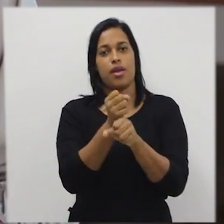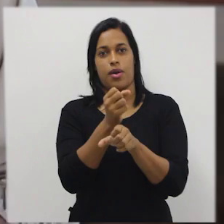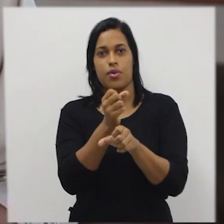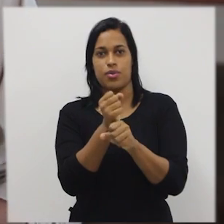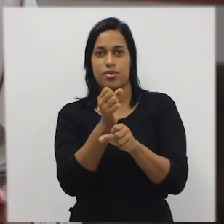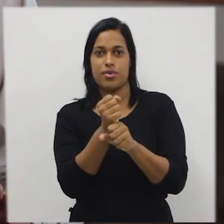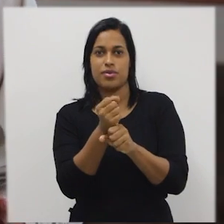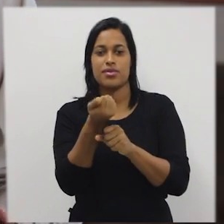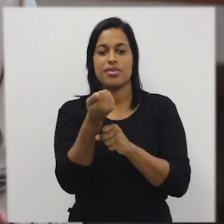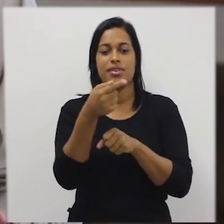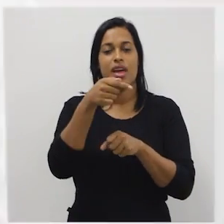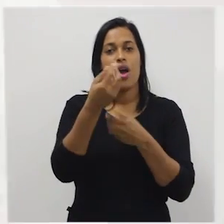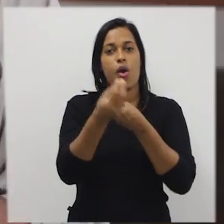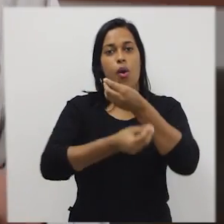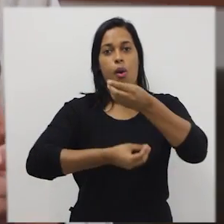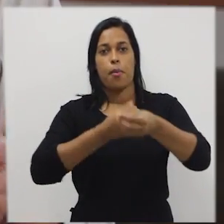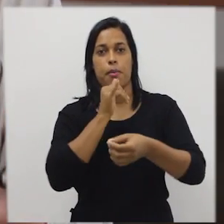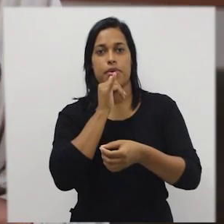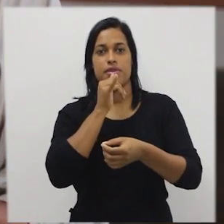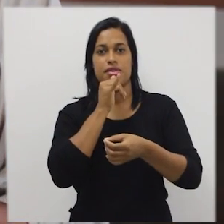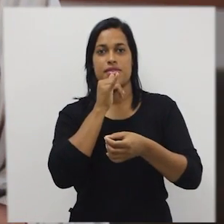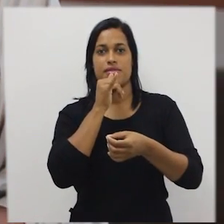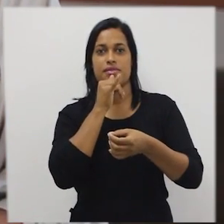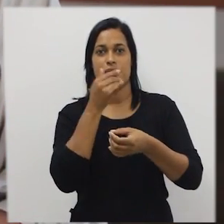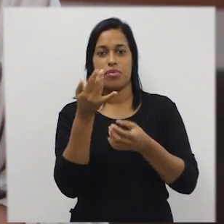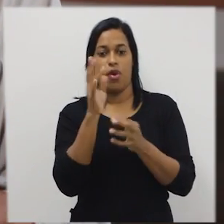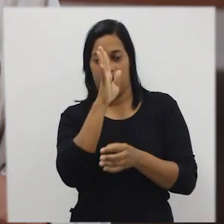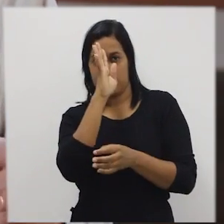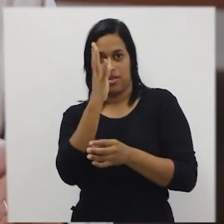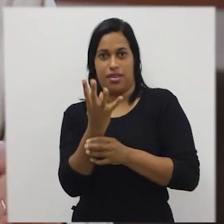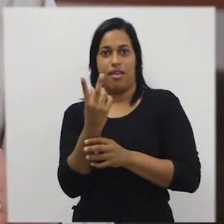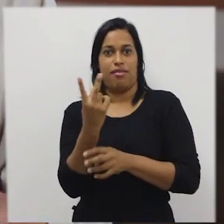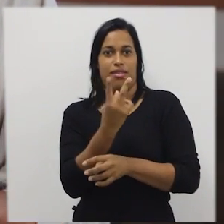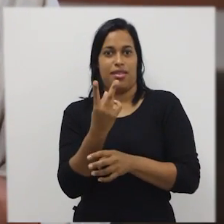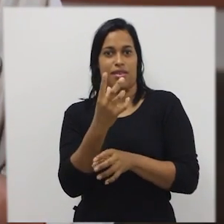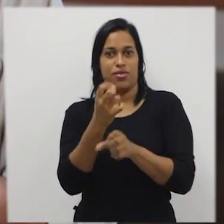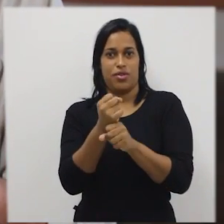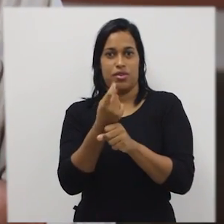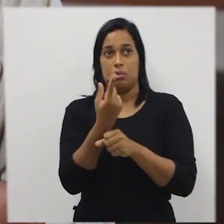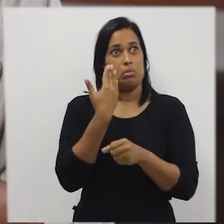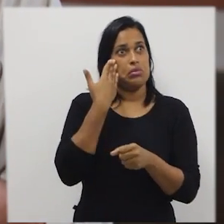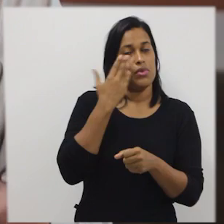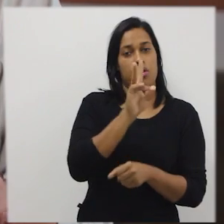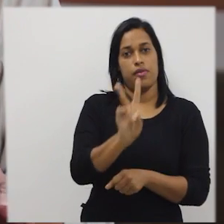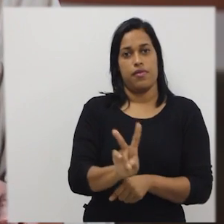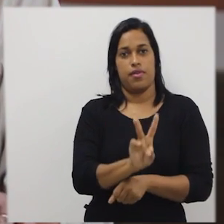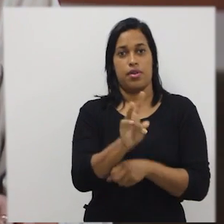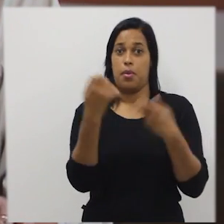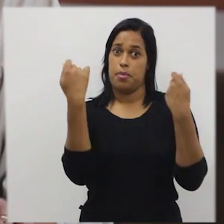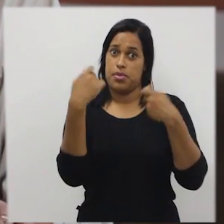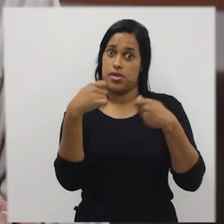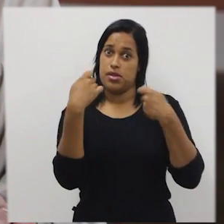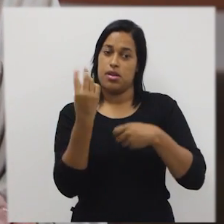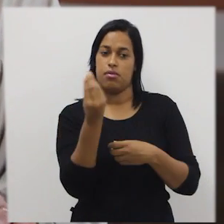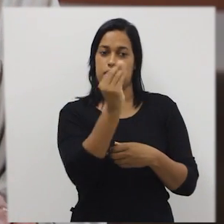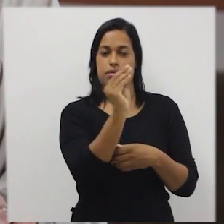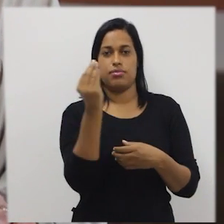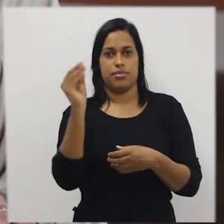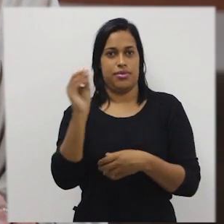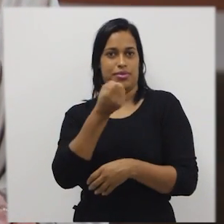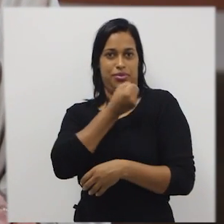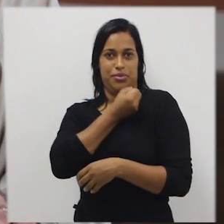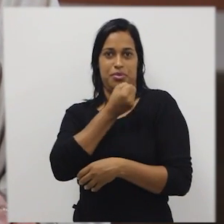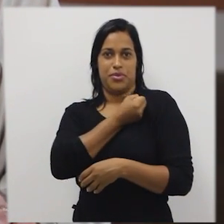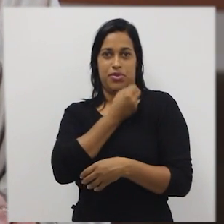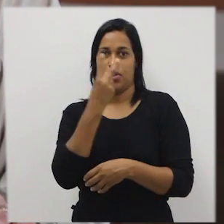aritmética entre duas notas. A média não sei de antemão qual é o valor, depende das notas inseridas. Já